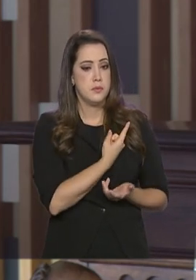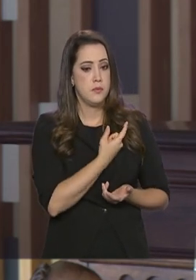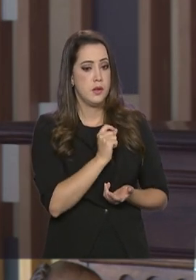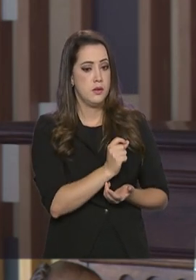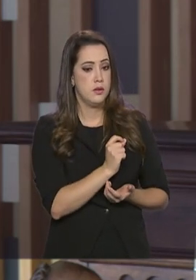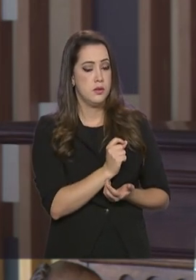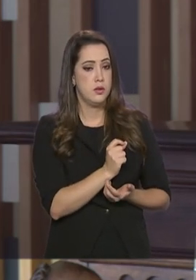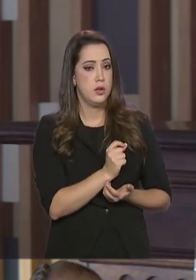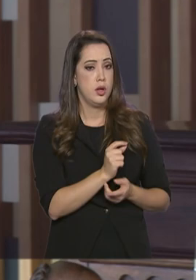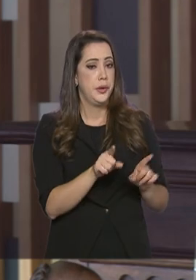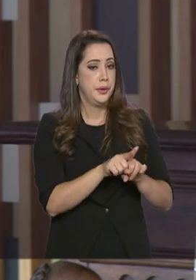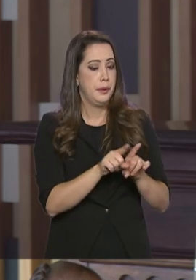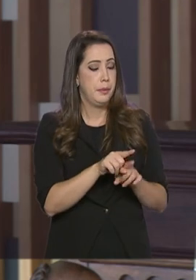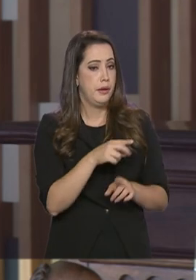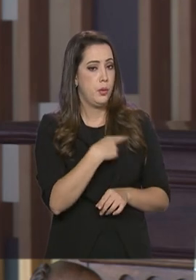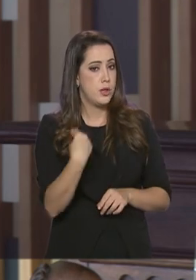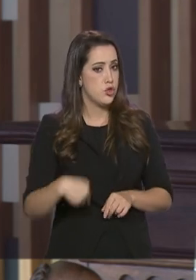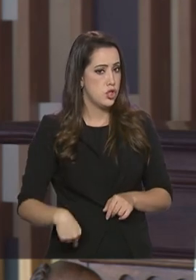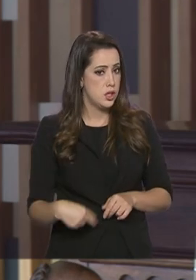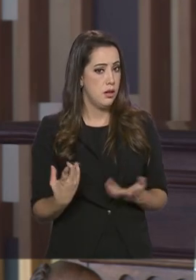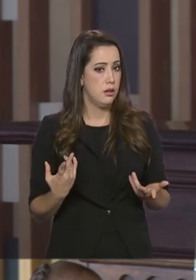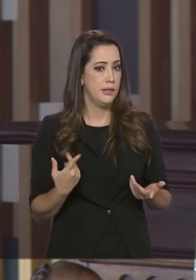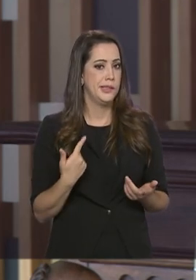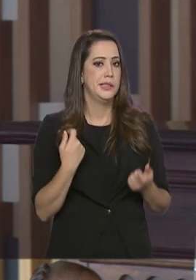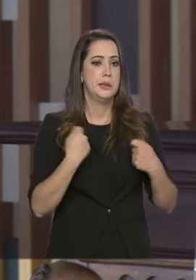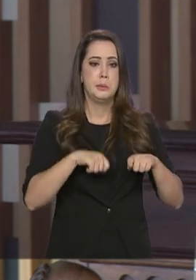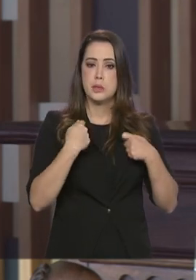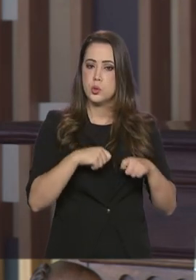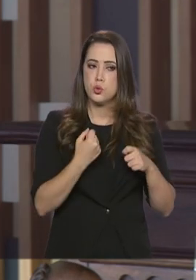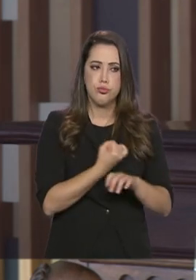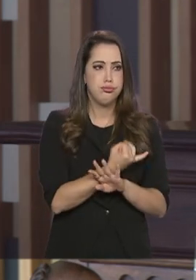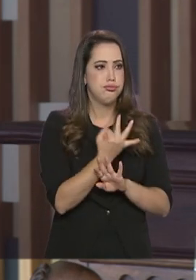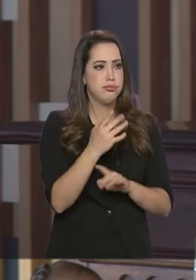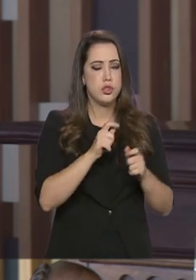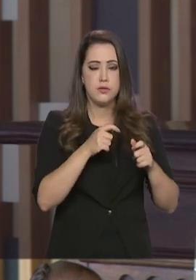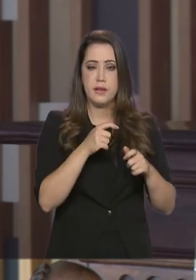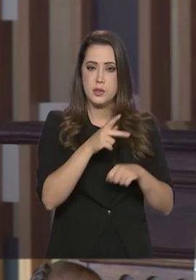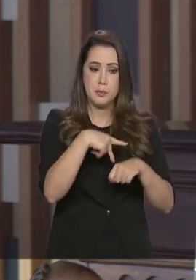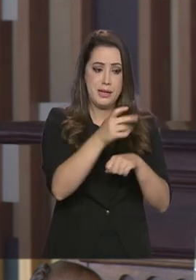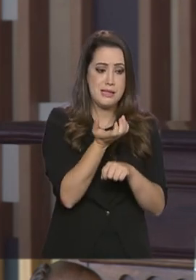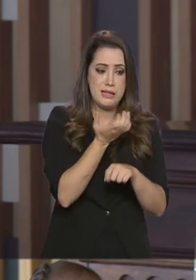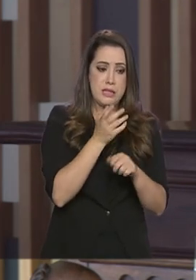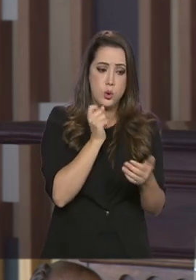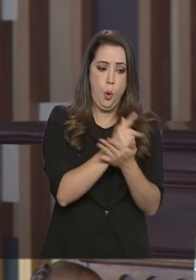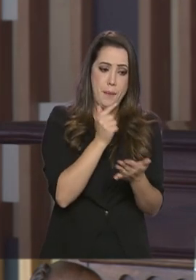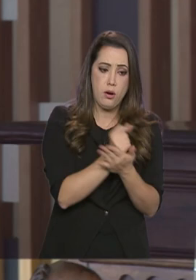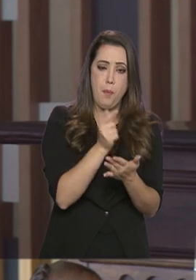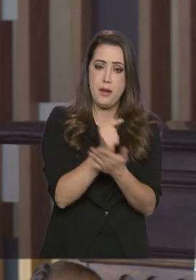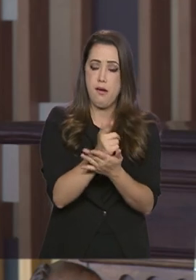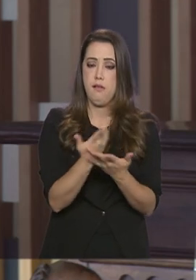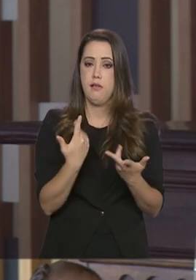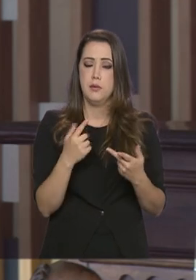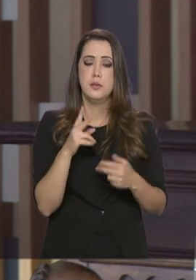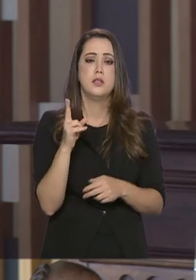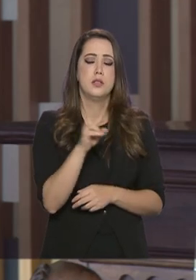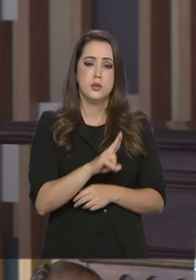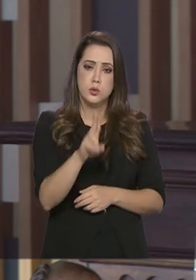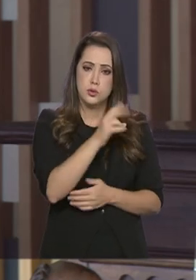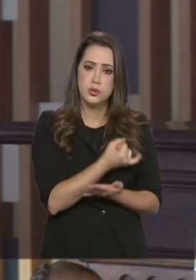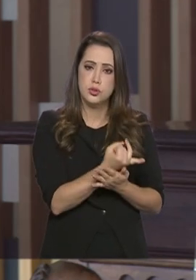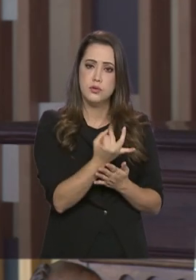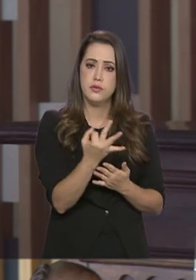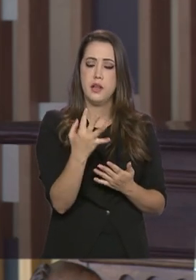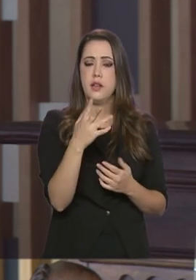Com a China também, que houve muita corrida, digamos, de muitos países para comprar insumos na China, que é o grande produtor de vários desses